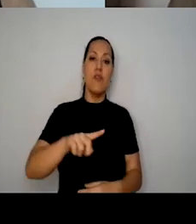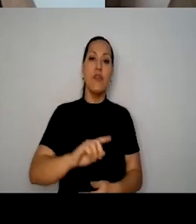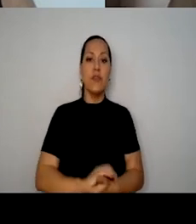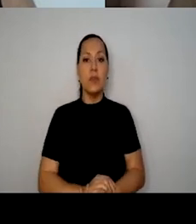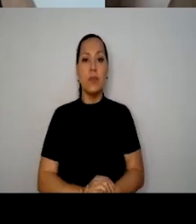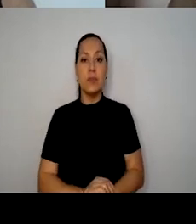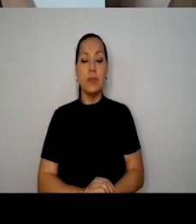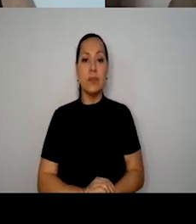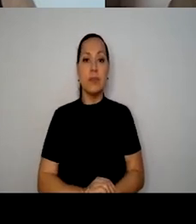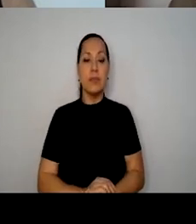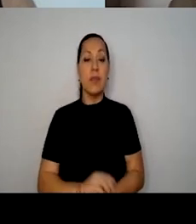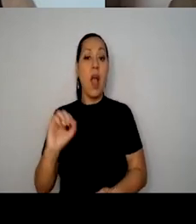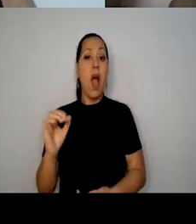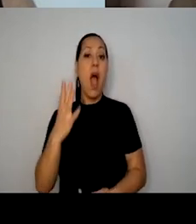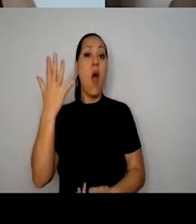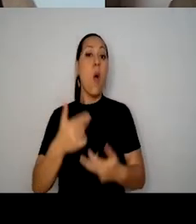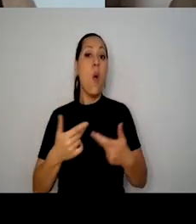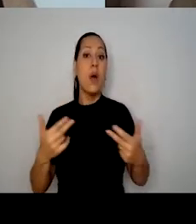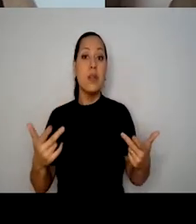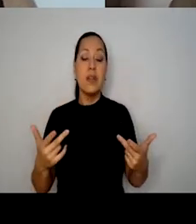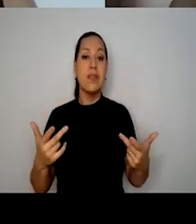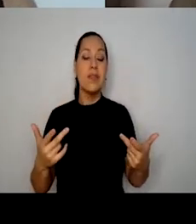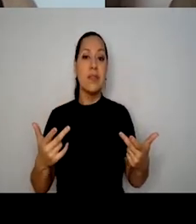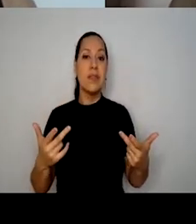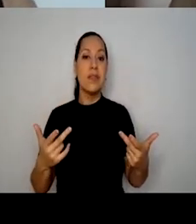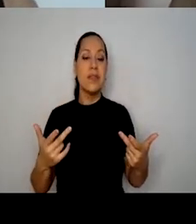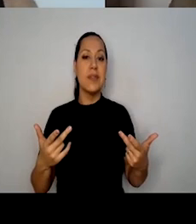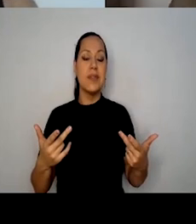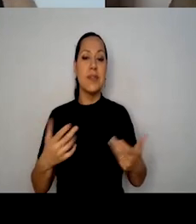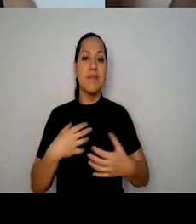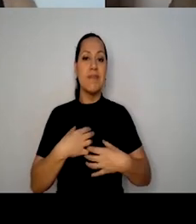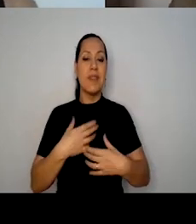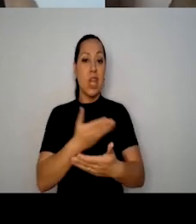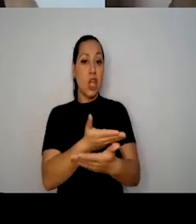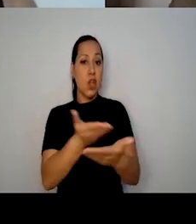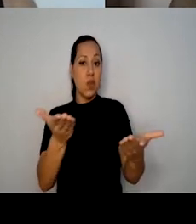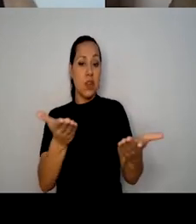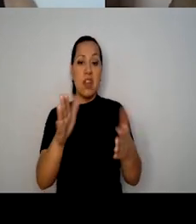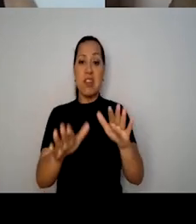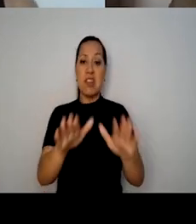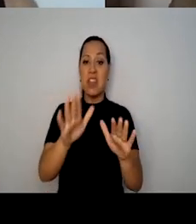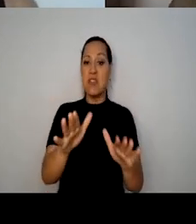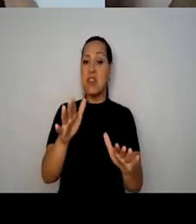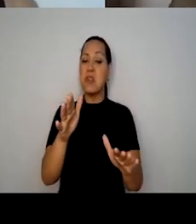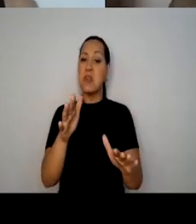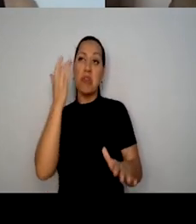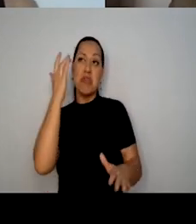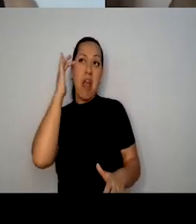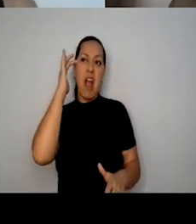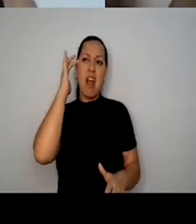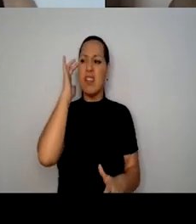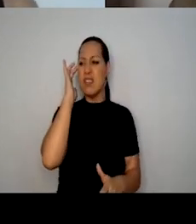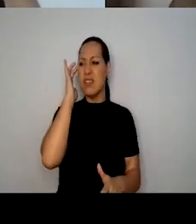E acontecem coisas assim que para mim, que vocês podem achar ou alguém pode achar assim, ah, é